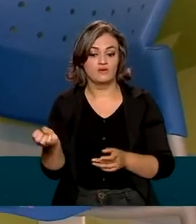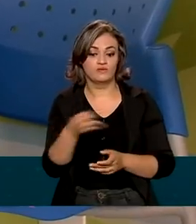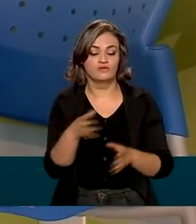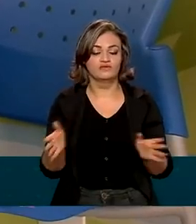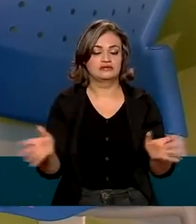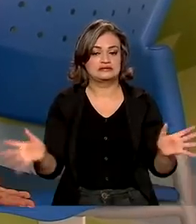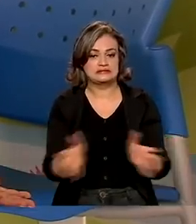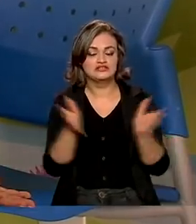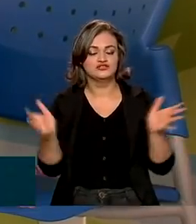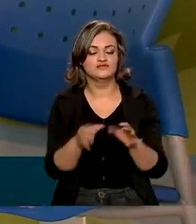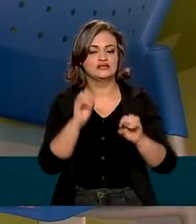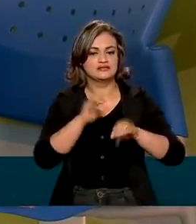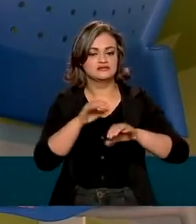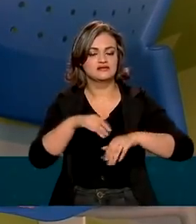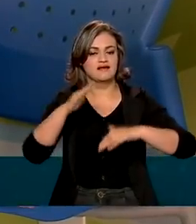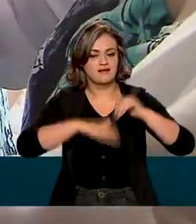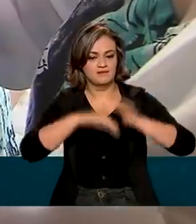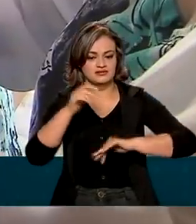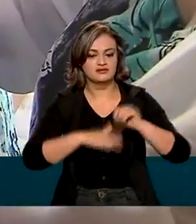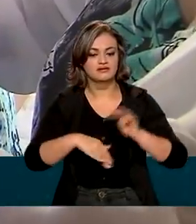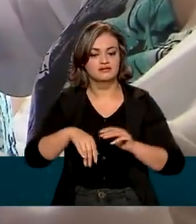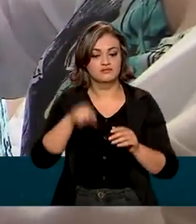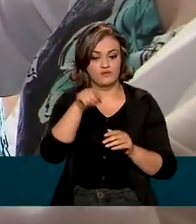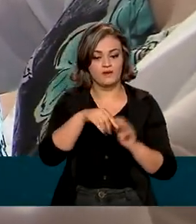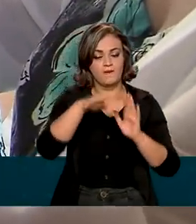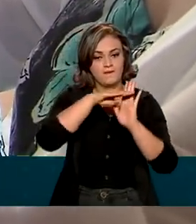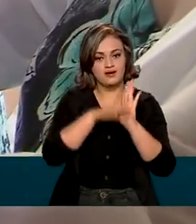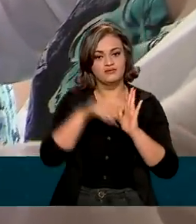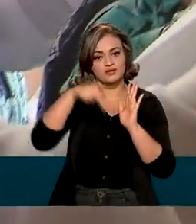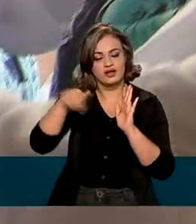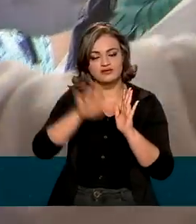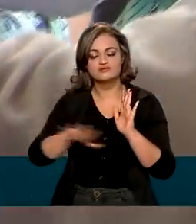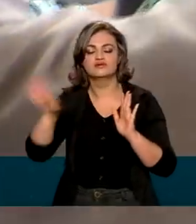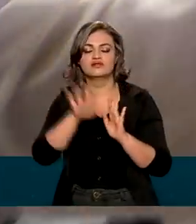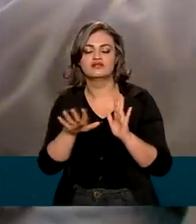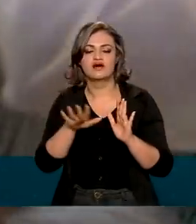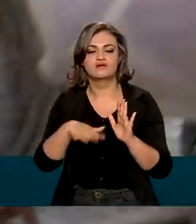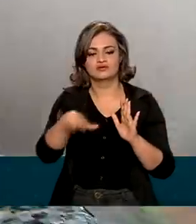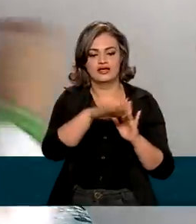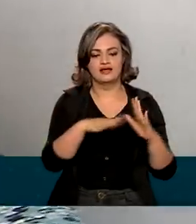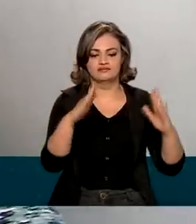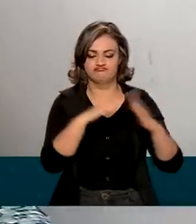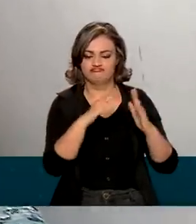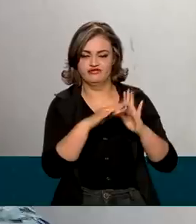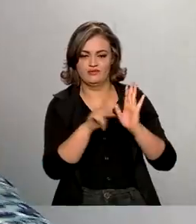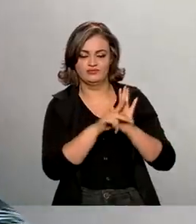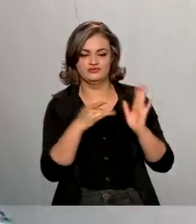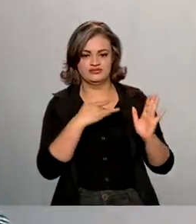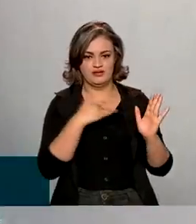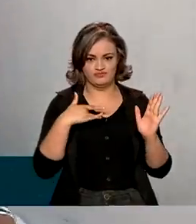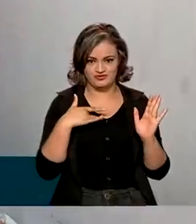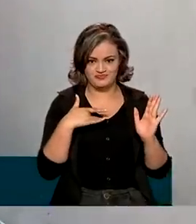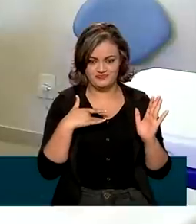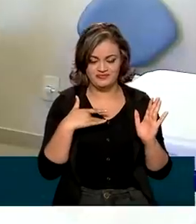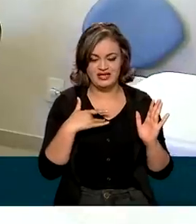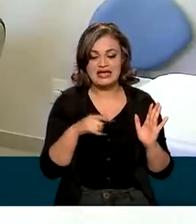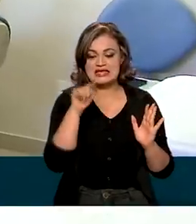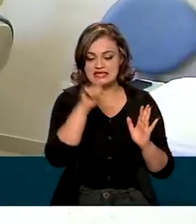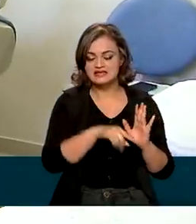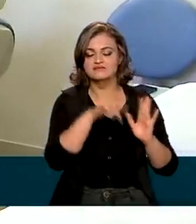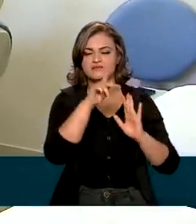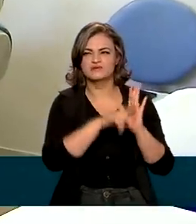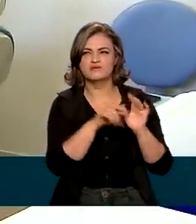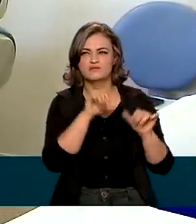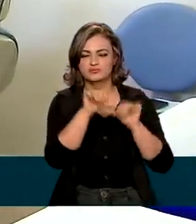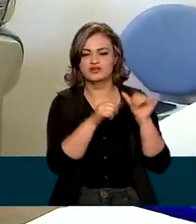incentivo para capacitação, o Plano Nacional de Fortalecimento das Residências em Saúde. O programa vai reajustar em